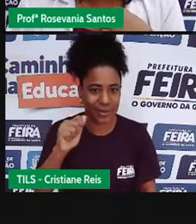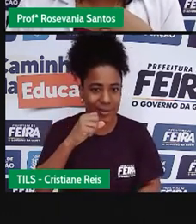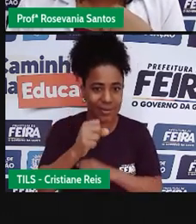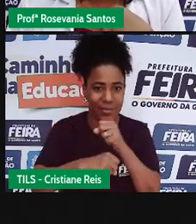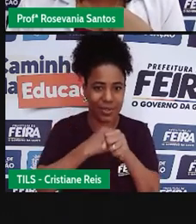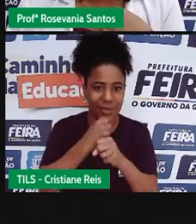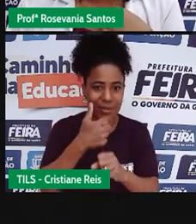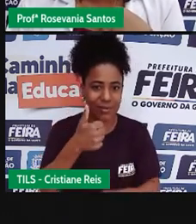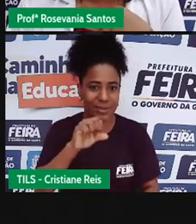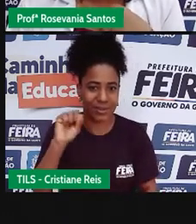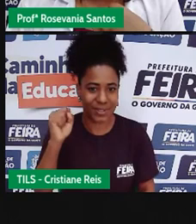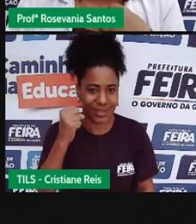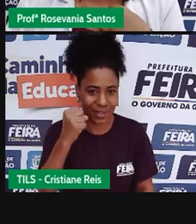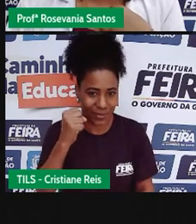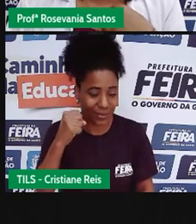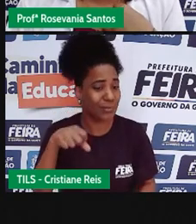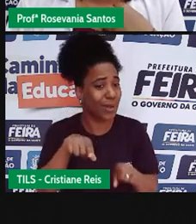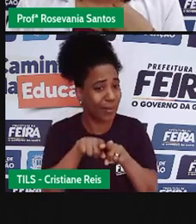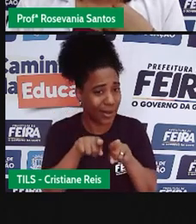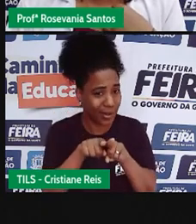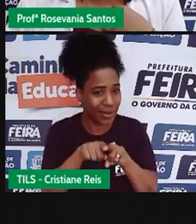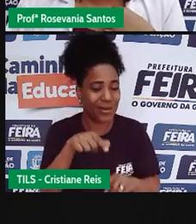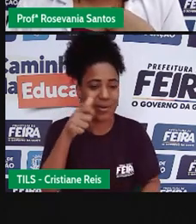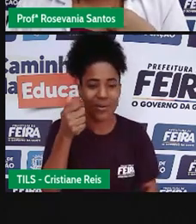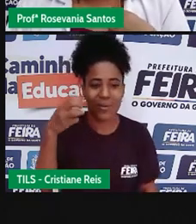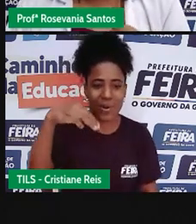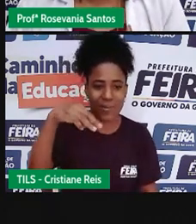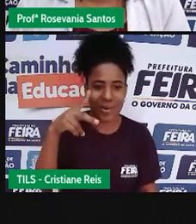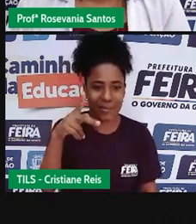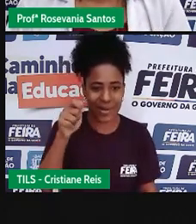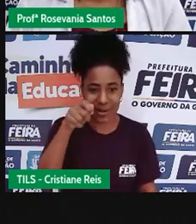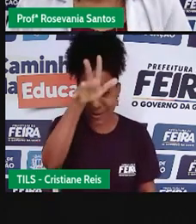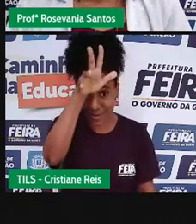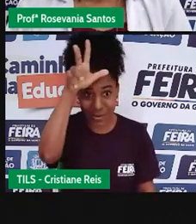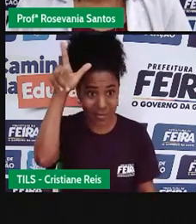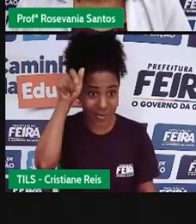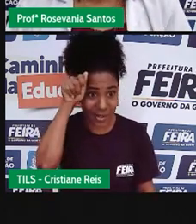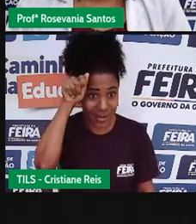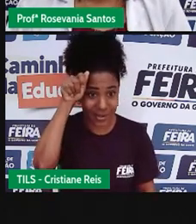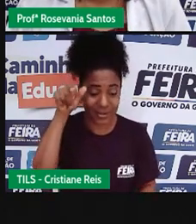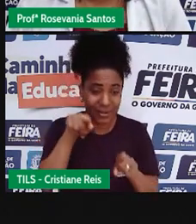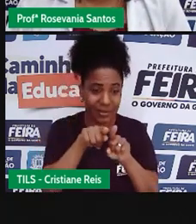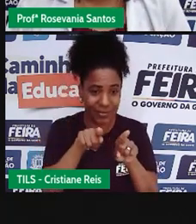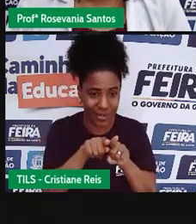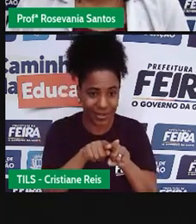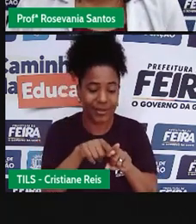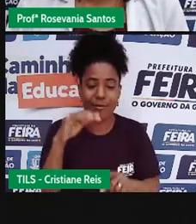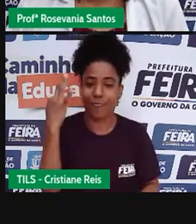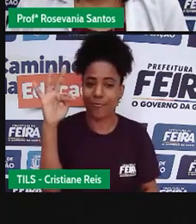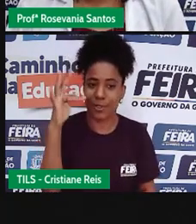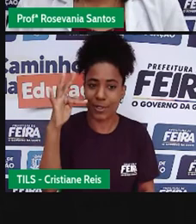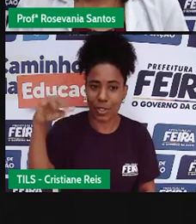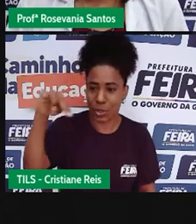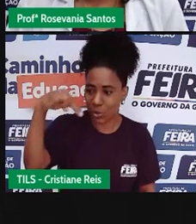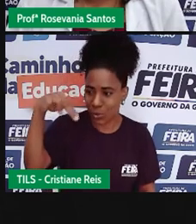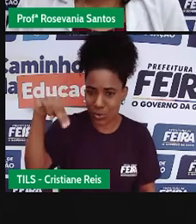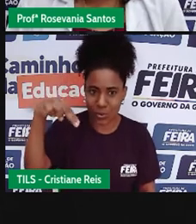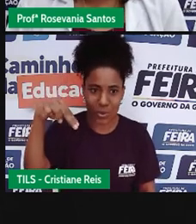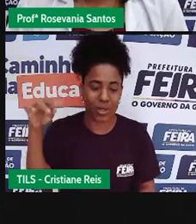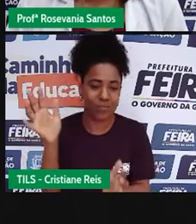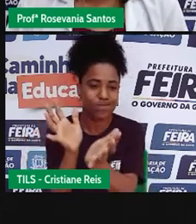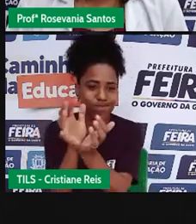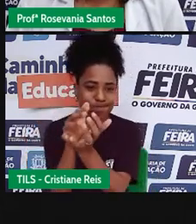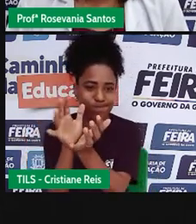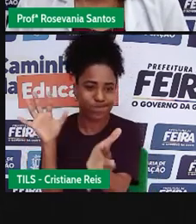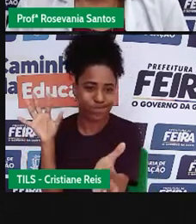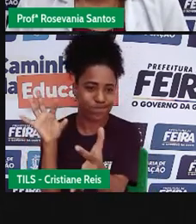Amapá, também em 88, e tornaram-se estados, né, Fernanda e Noronha foi anexada no estado de Pernambuco, que não era, como